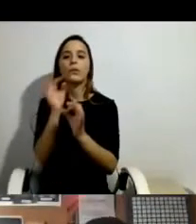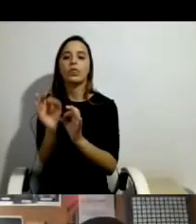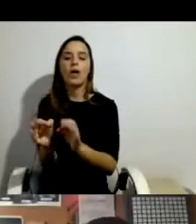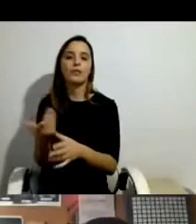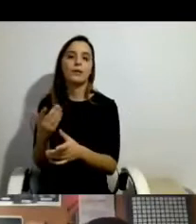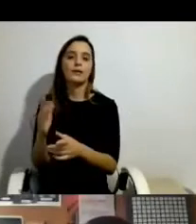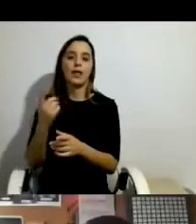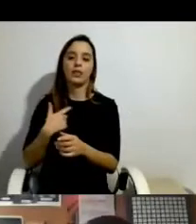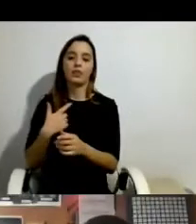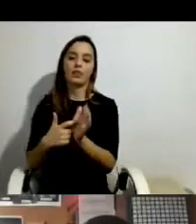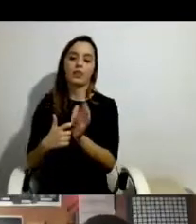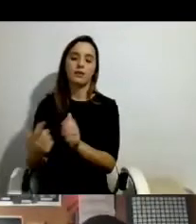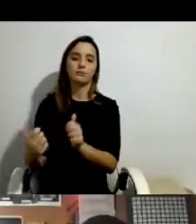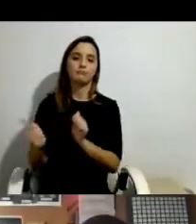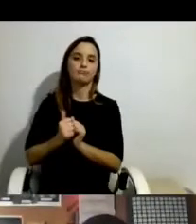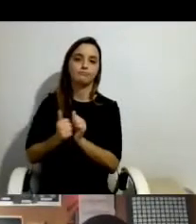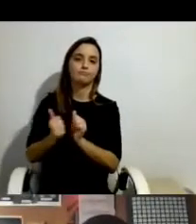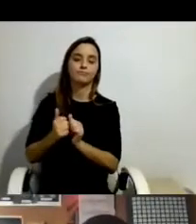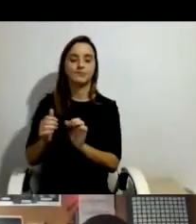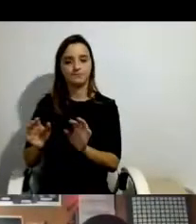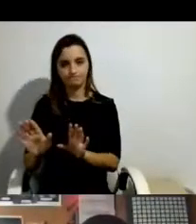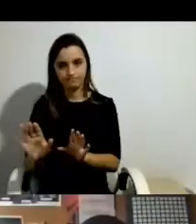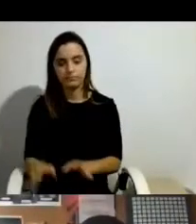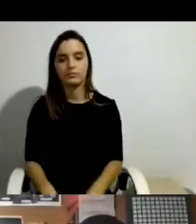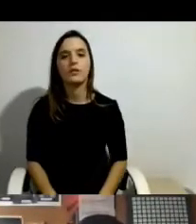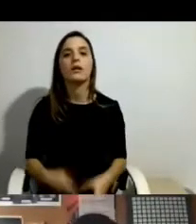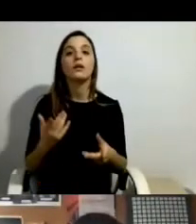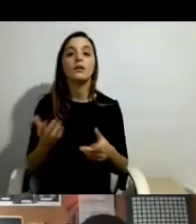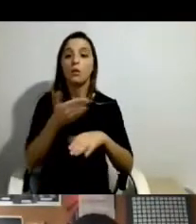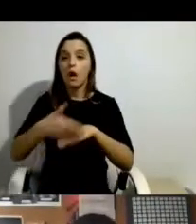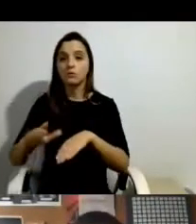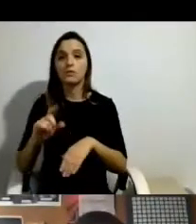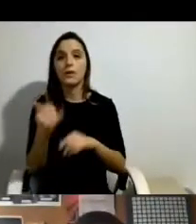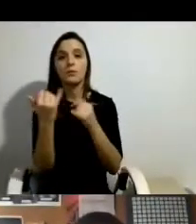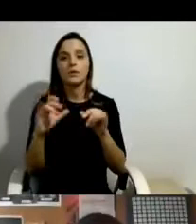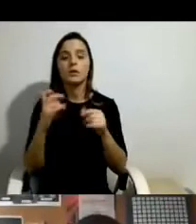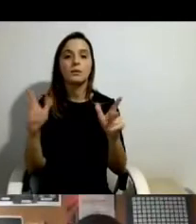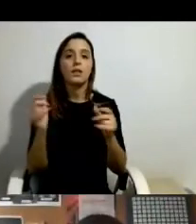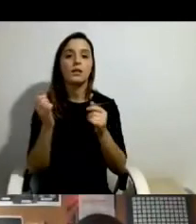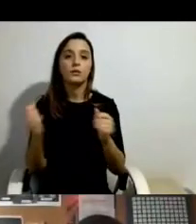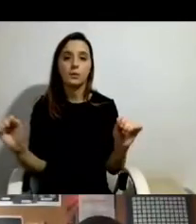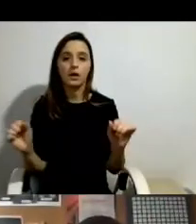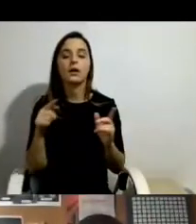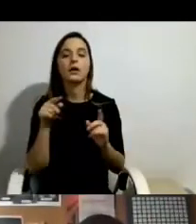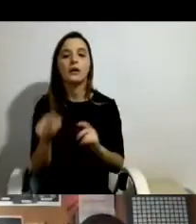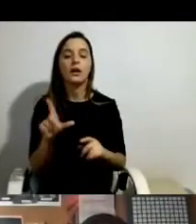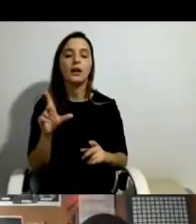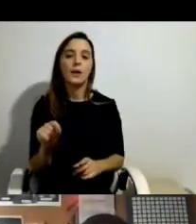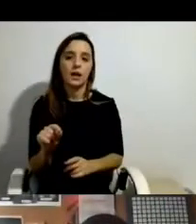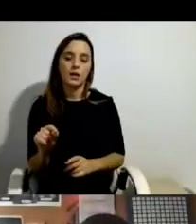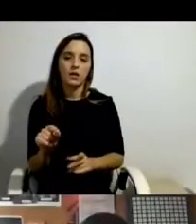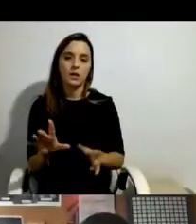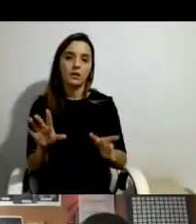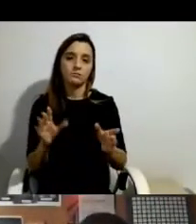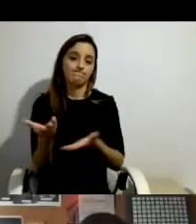portanto, como em tudo o resto, esta independência e esta liberdade e esta autonomia são também relacionais